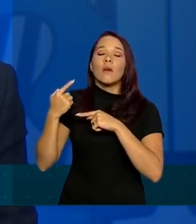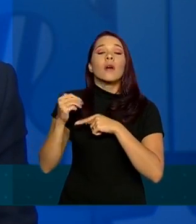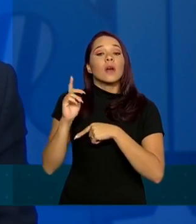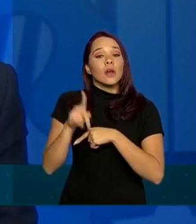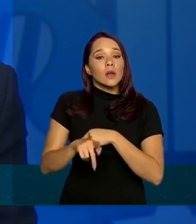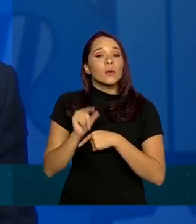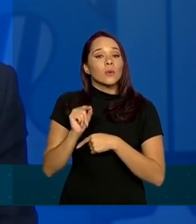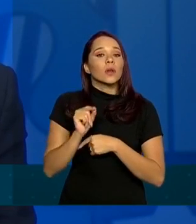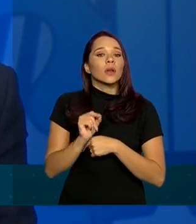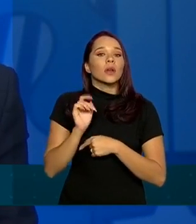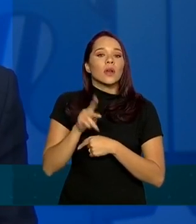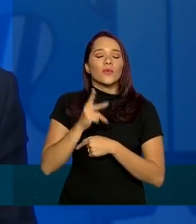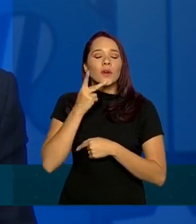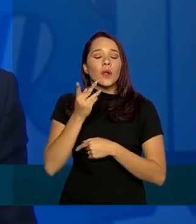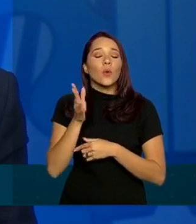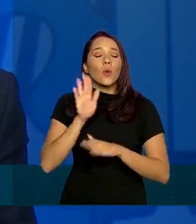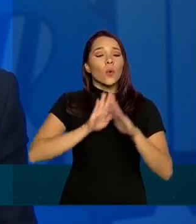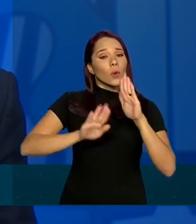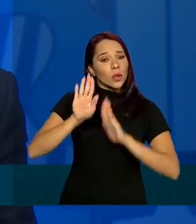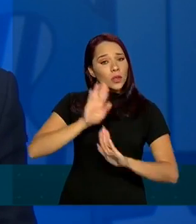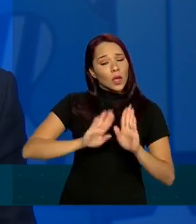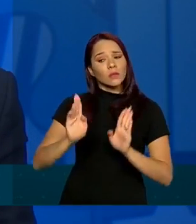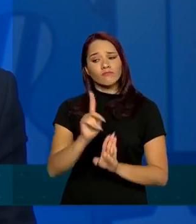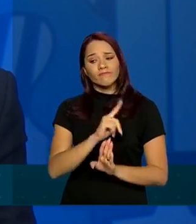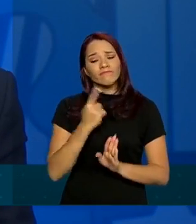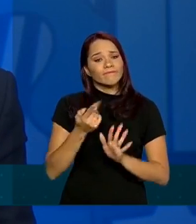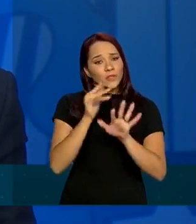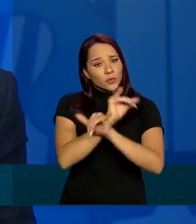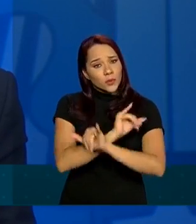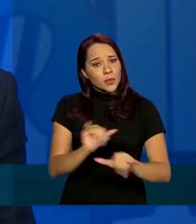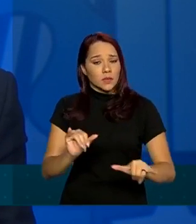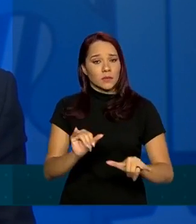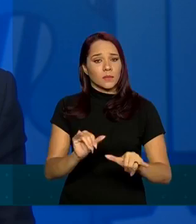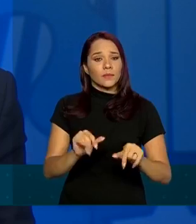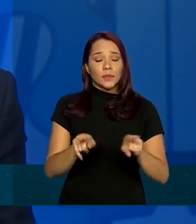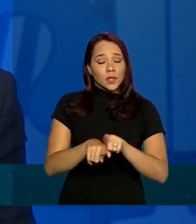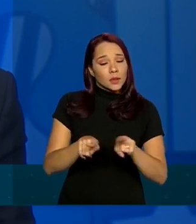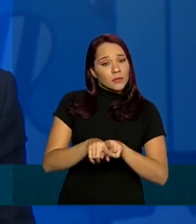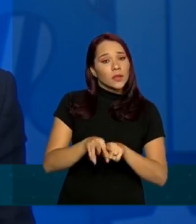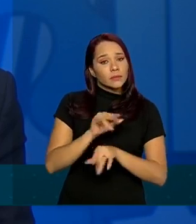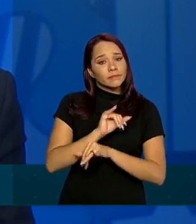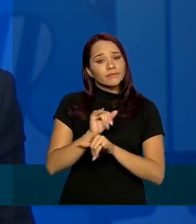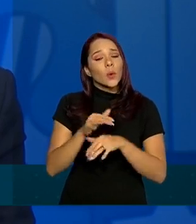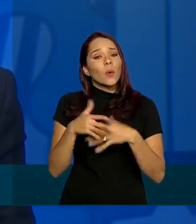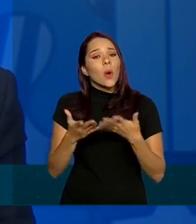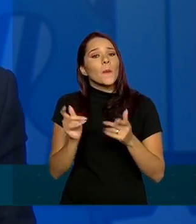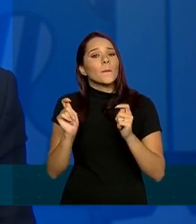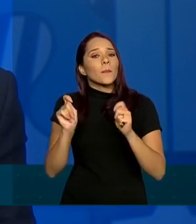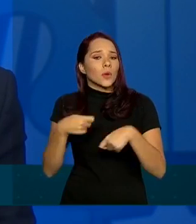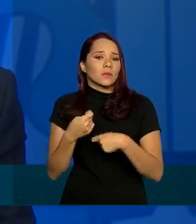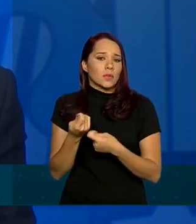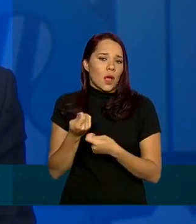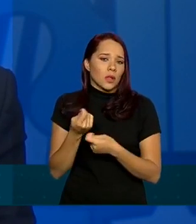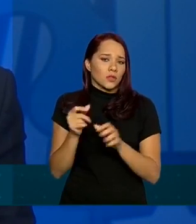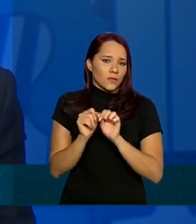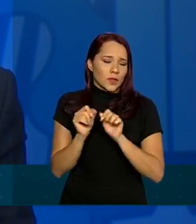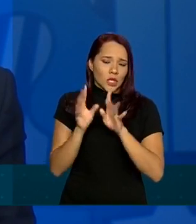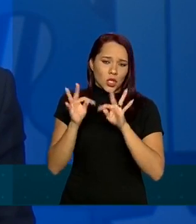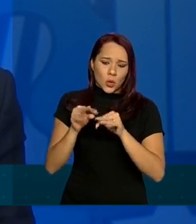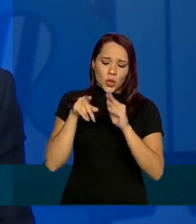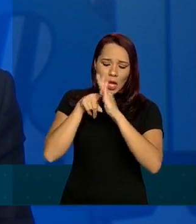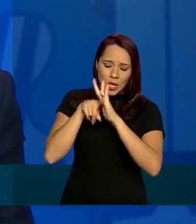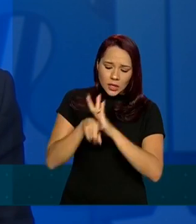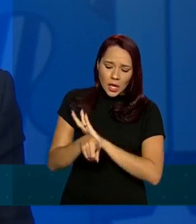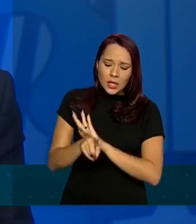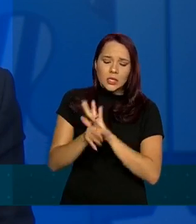tanto o cuidado que a gente tem com a informação como também a possibilidade que a gente faça análises